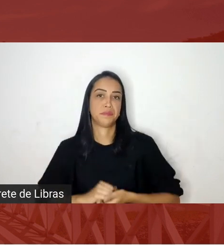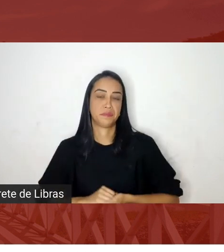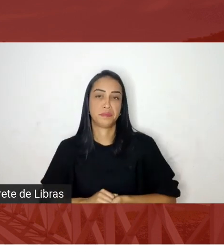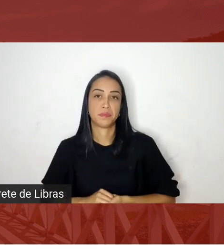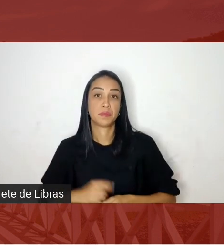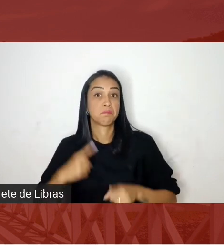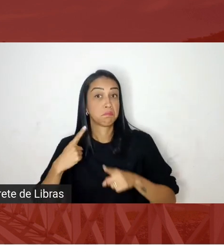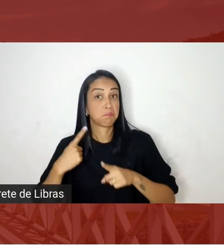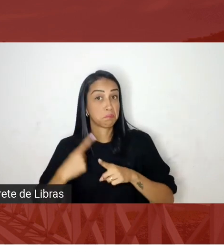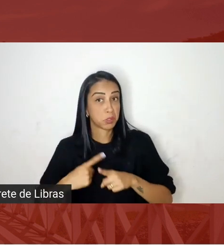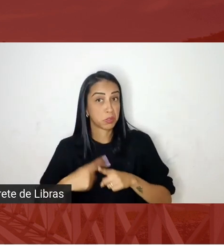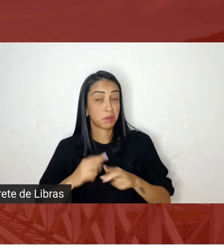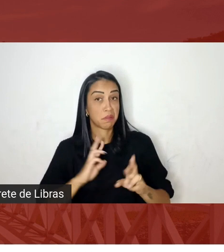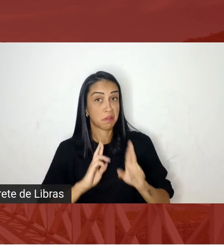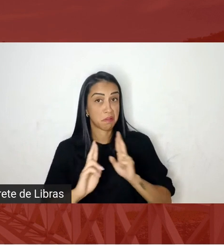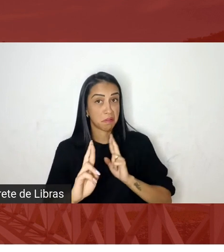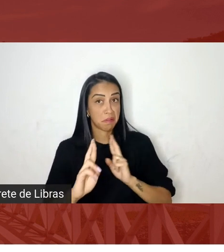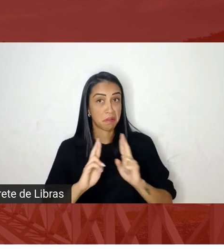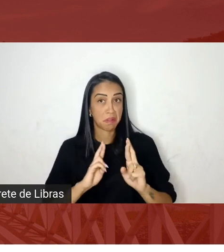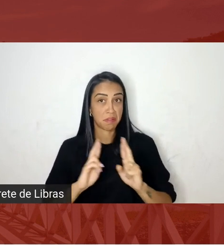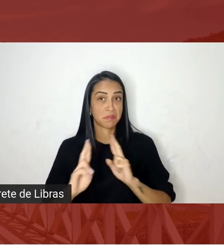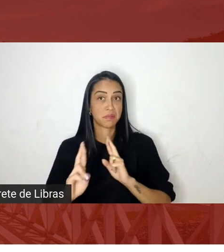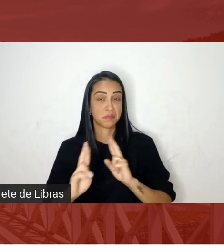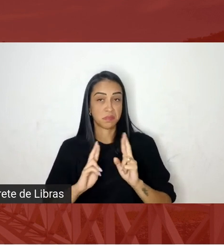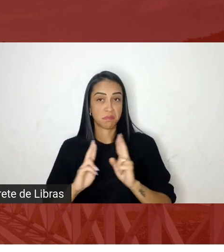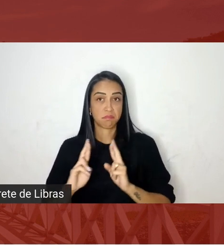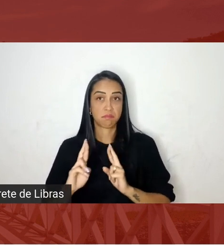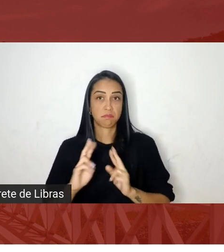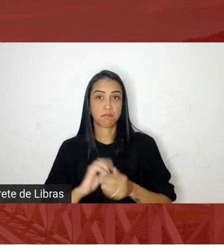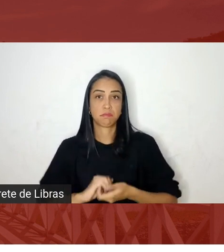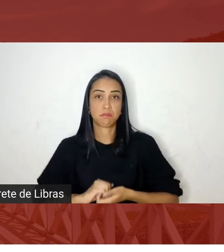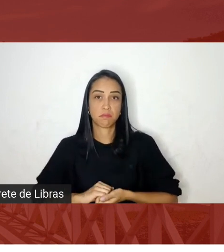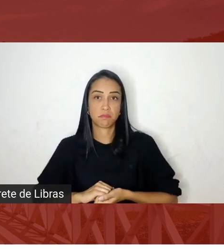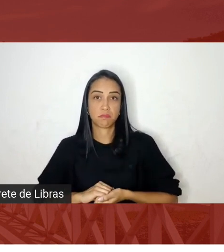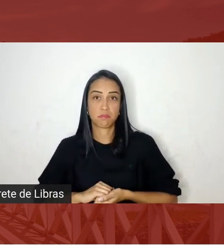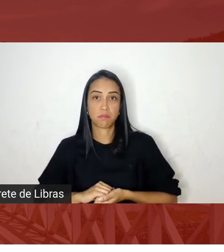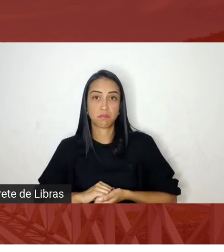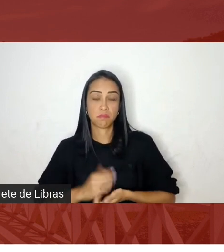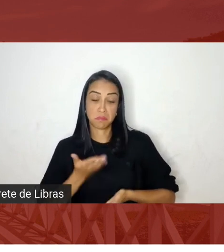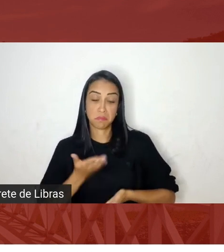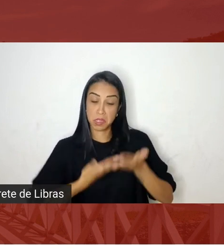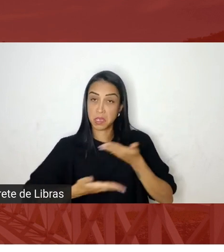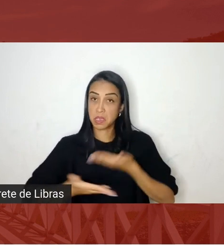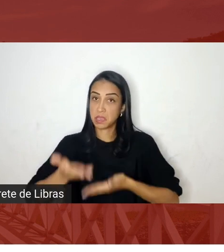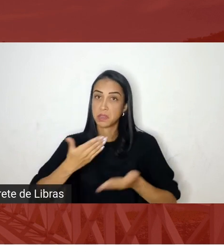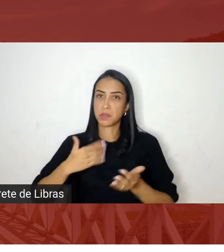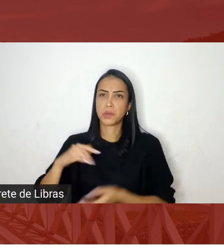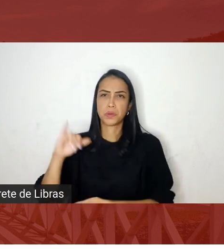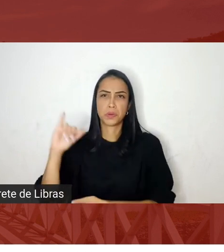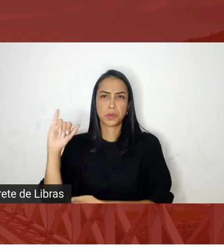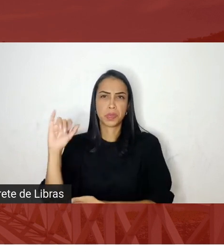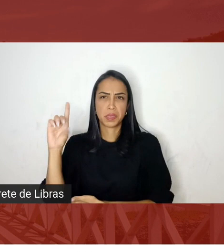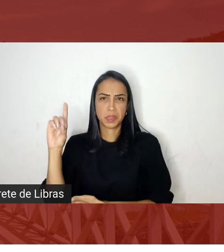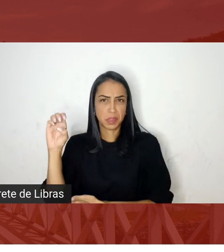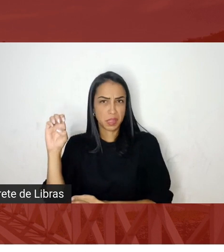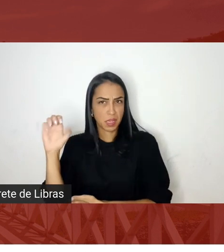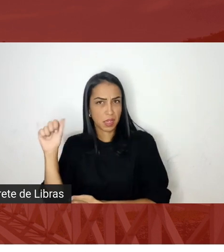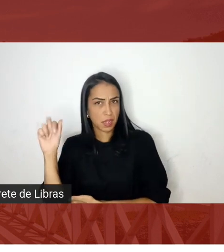entre o o ideário nazista é